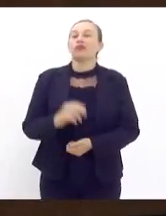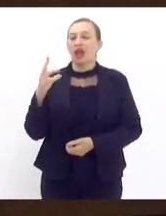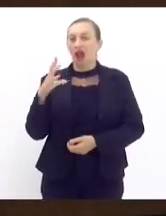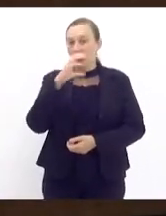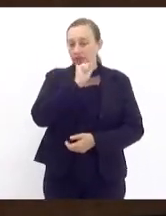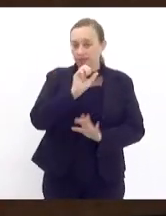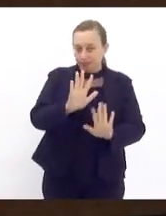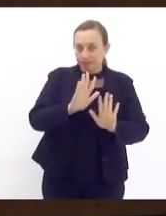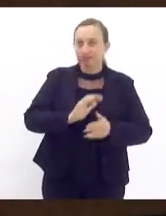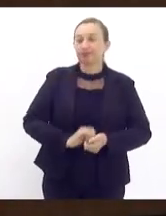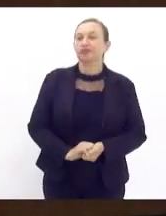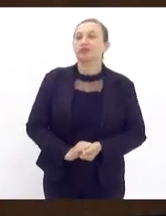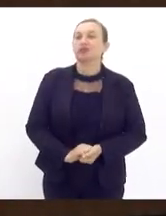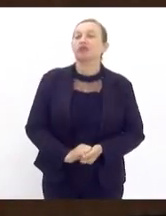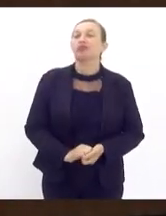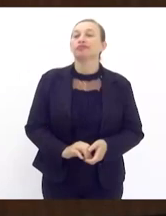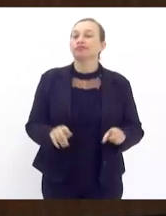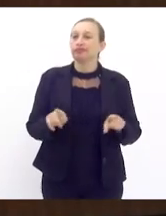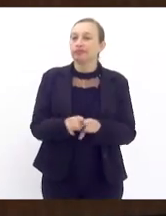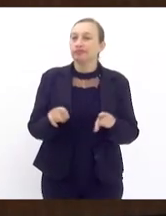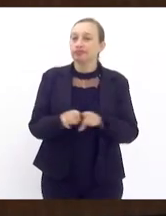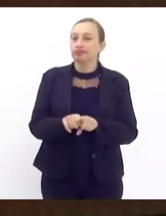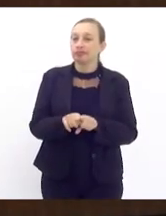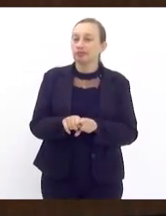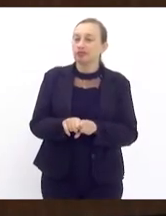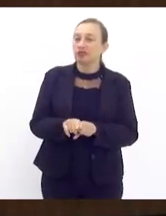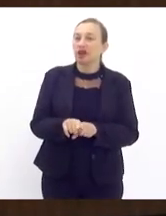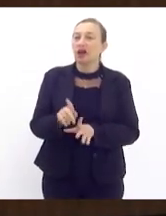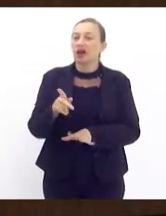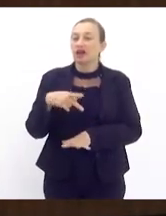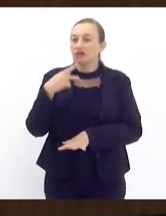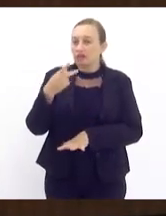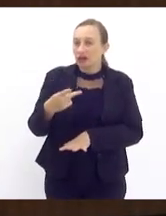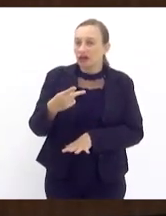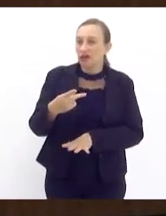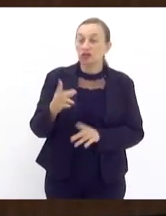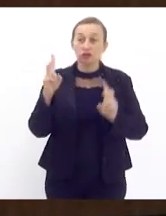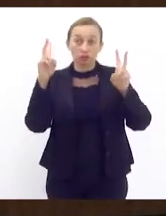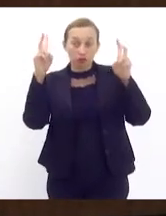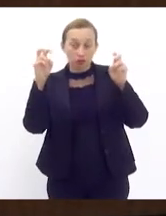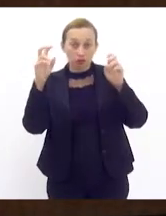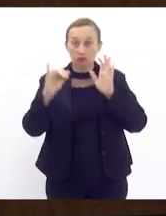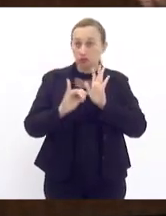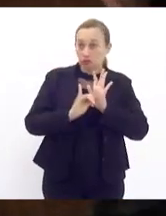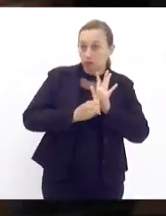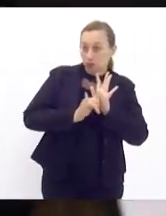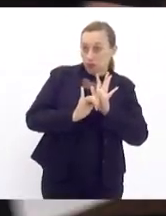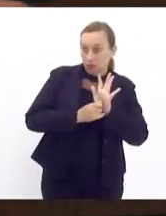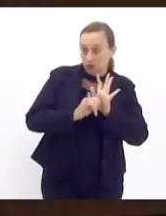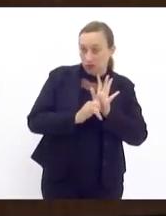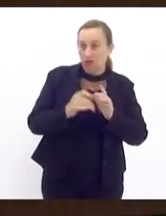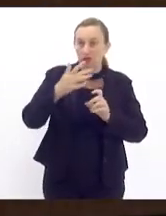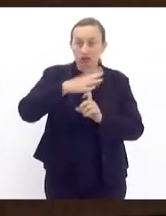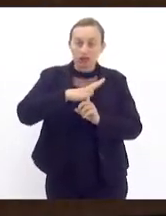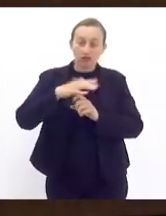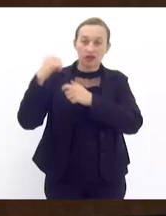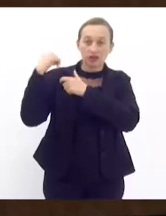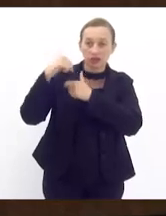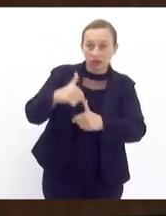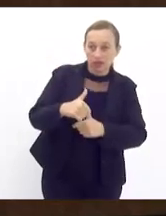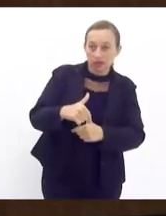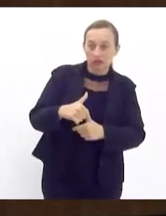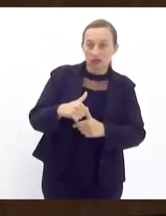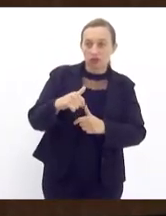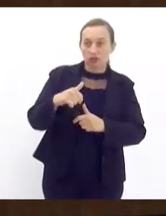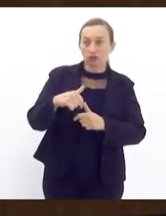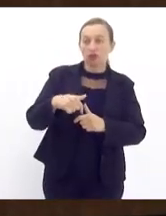rapidamente, mas queria também fazer fala sobre a questão do edital da Feira de Tradições Nordestinas.